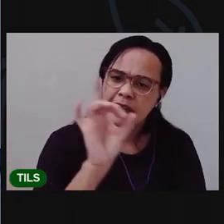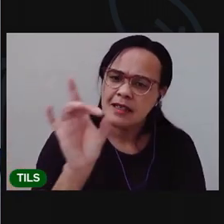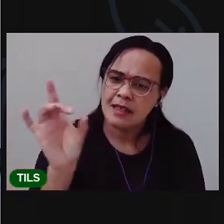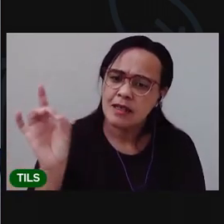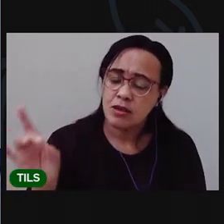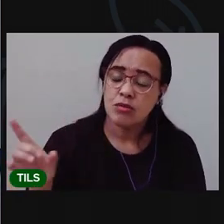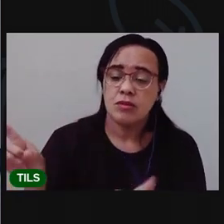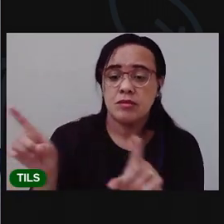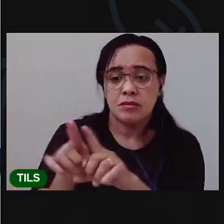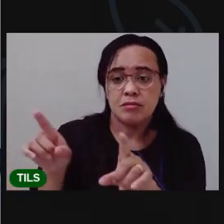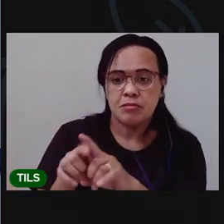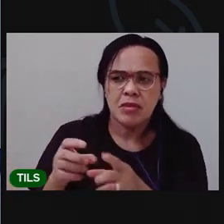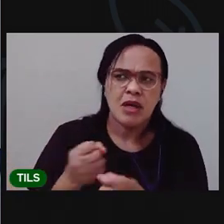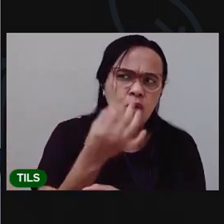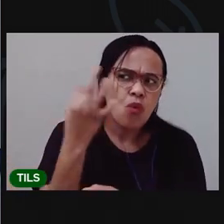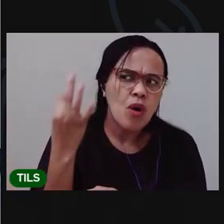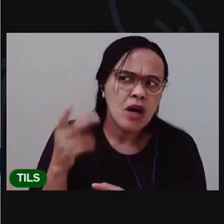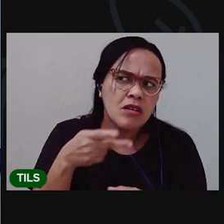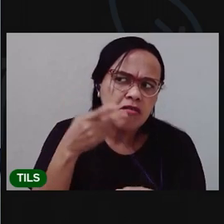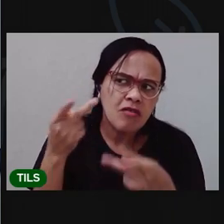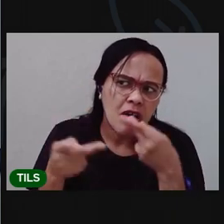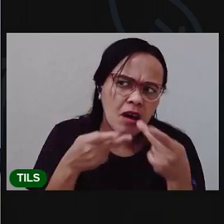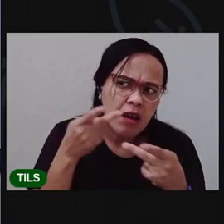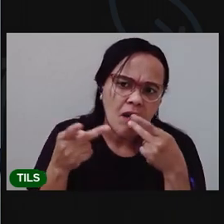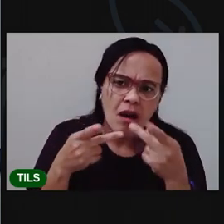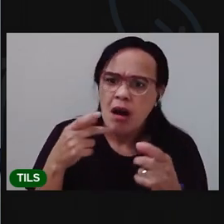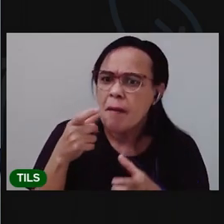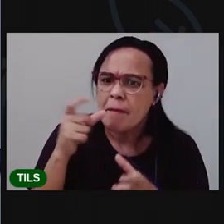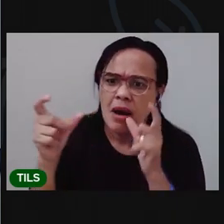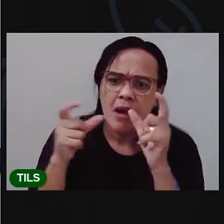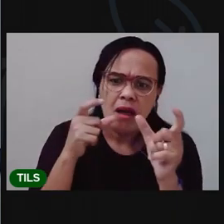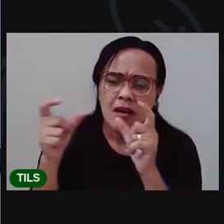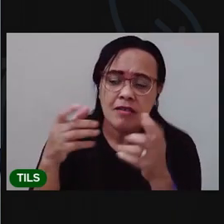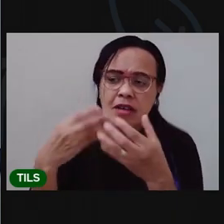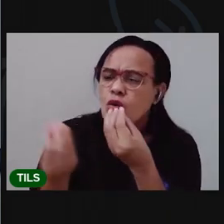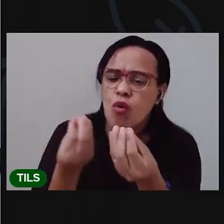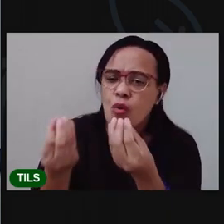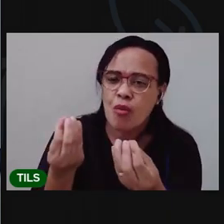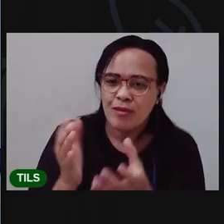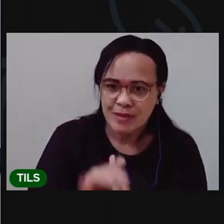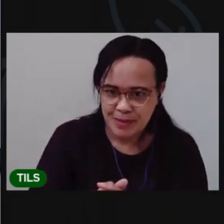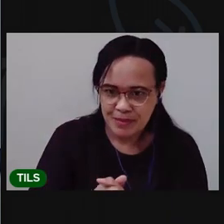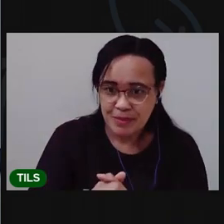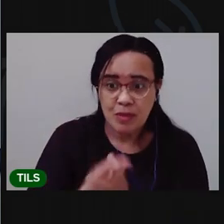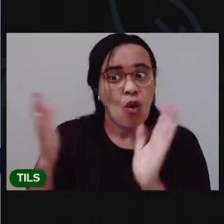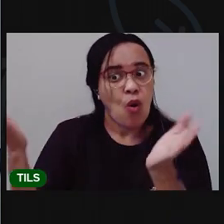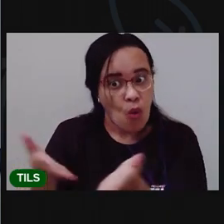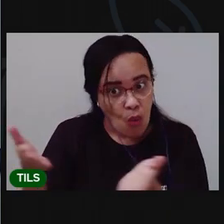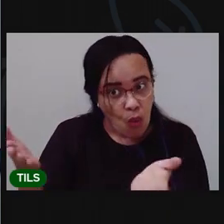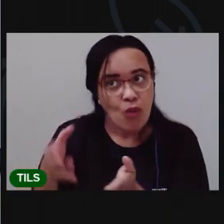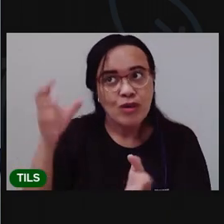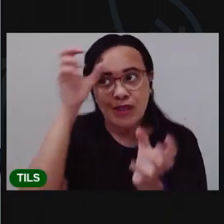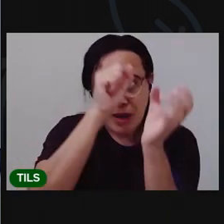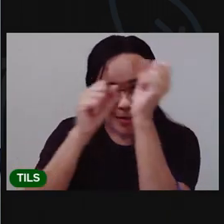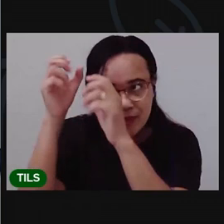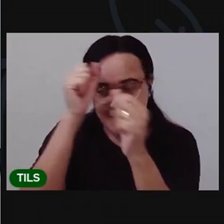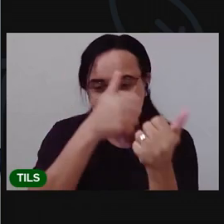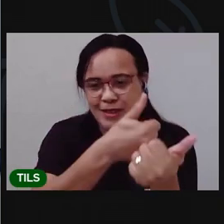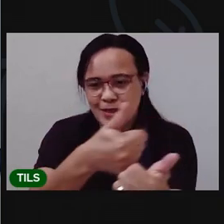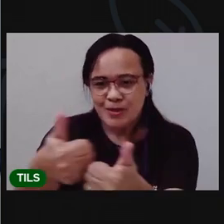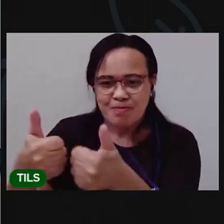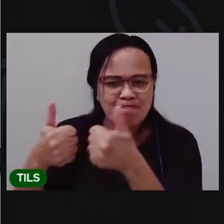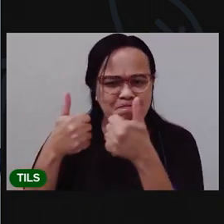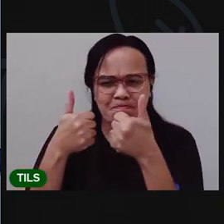a boca pra falar essa palavra Olha quanta coisa boa a gente aprendeu hoje Tô ansiosa pra próxima aula